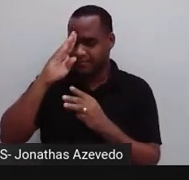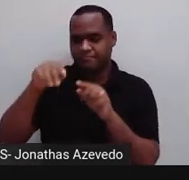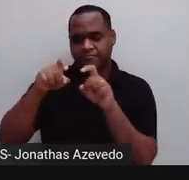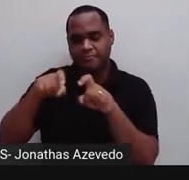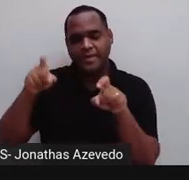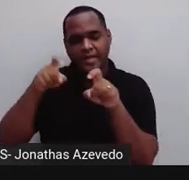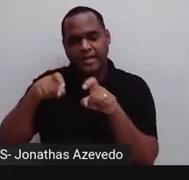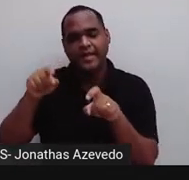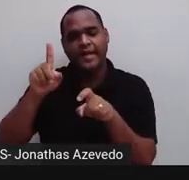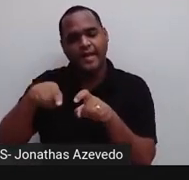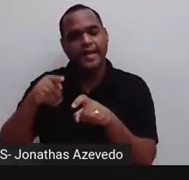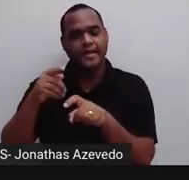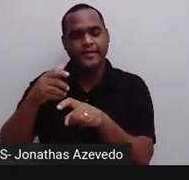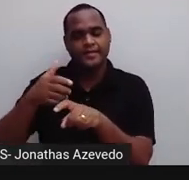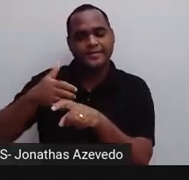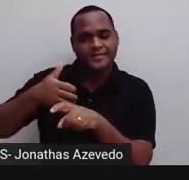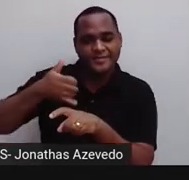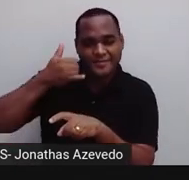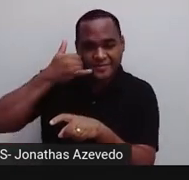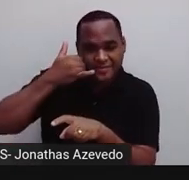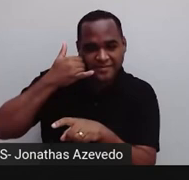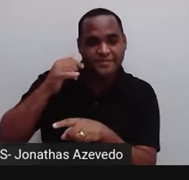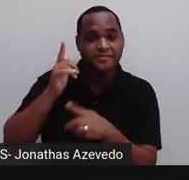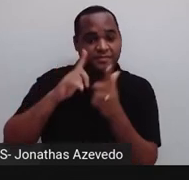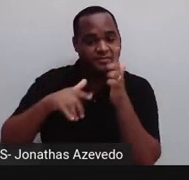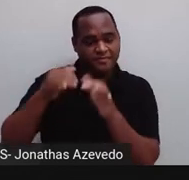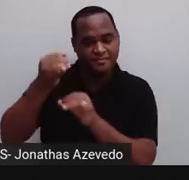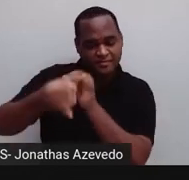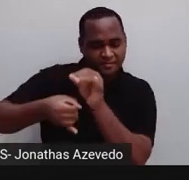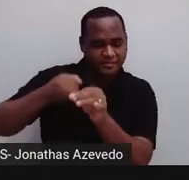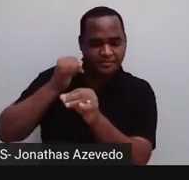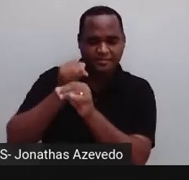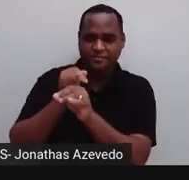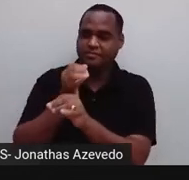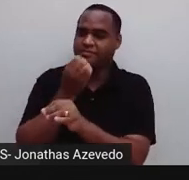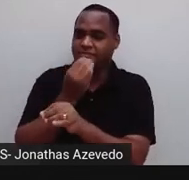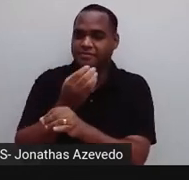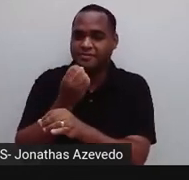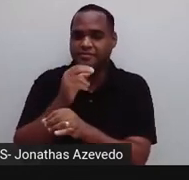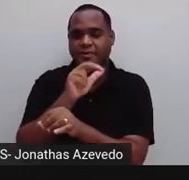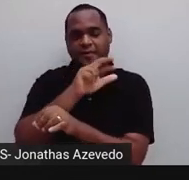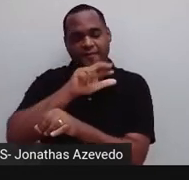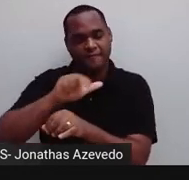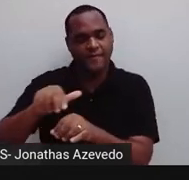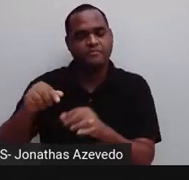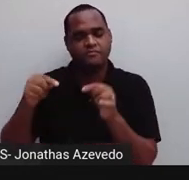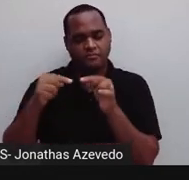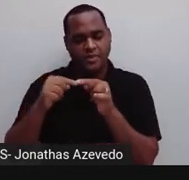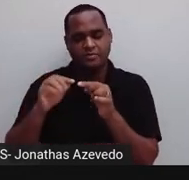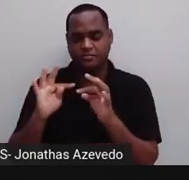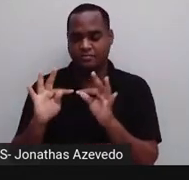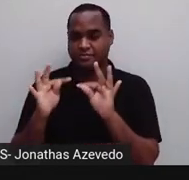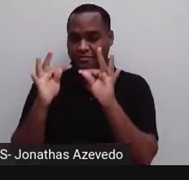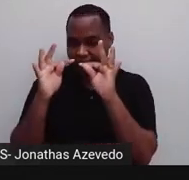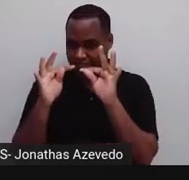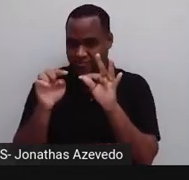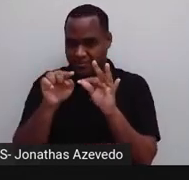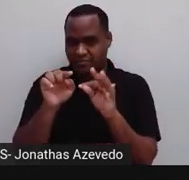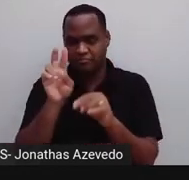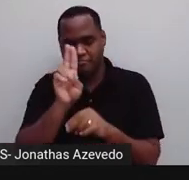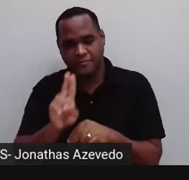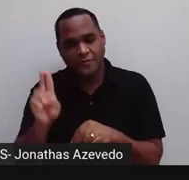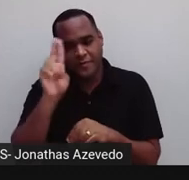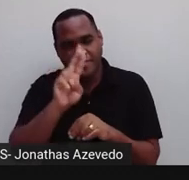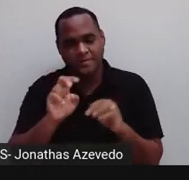Então, esse gráfico trata dos dispositivos que as pessoas usam para acessar